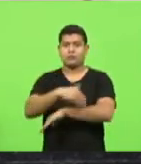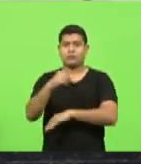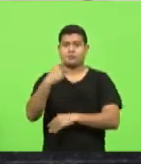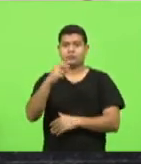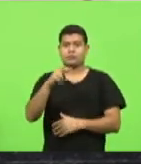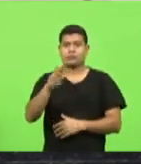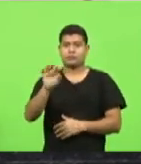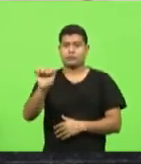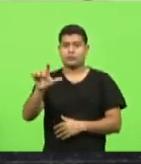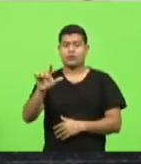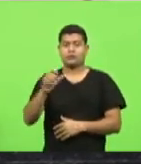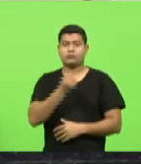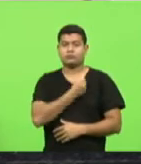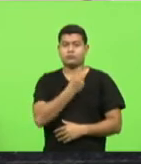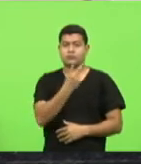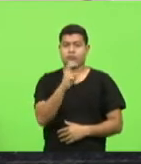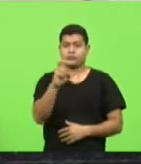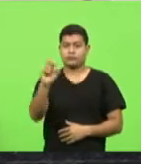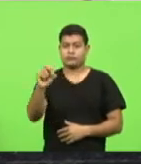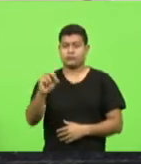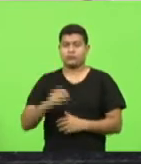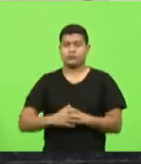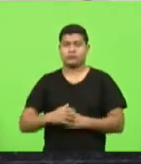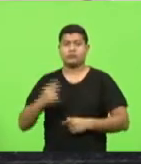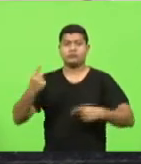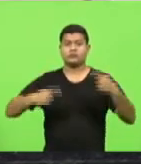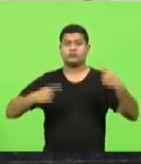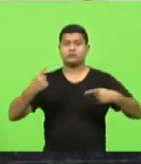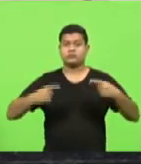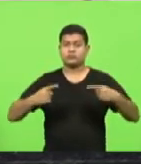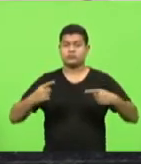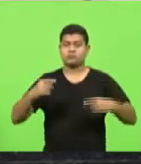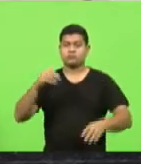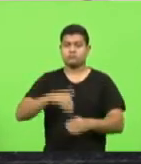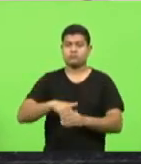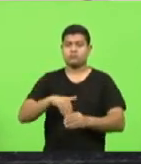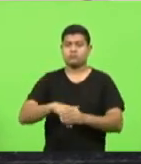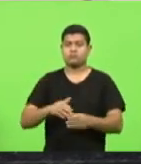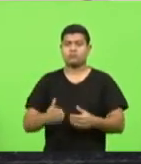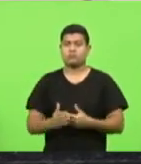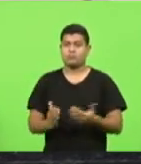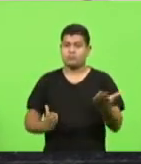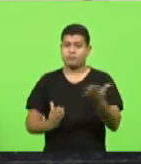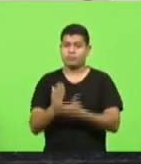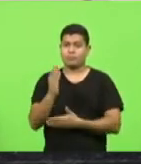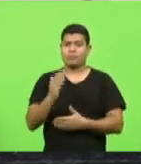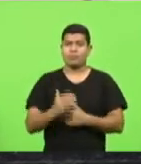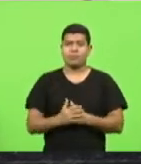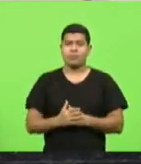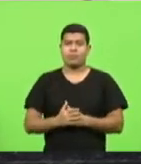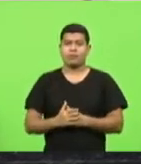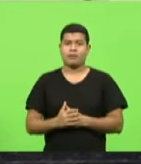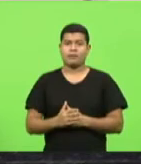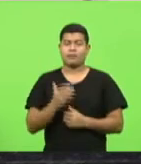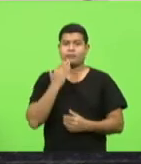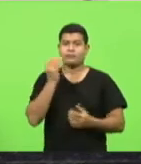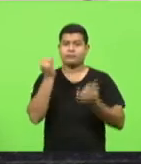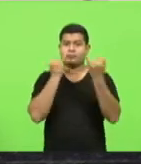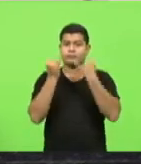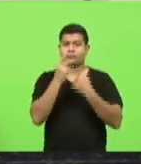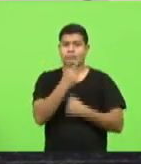em discussão em votação aprovado pedido de informação